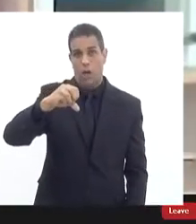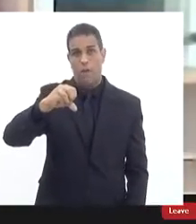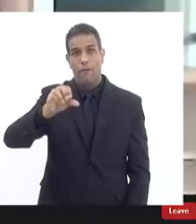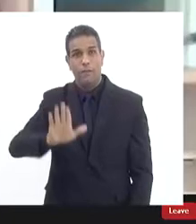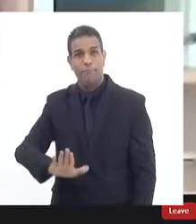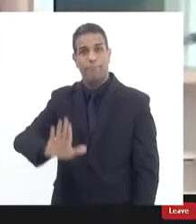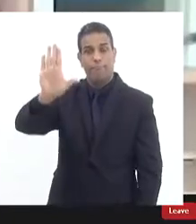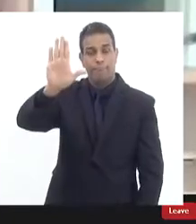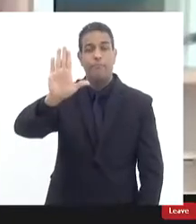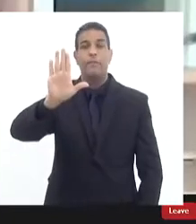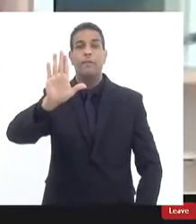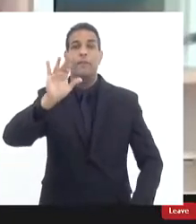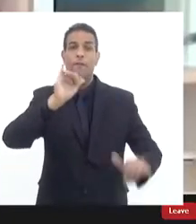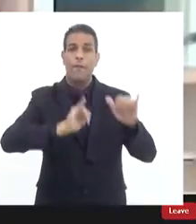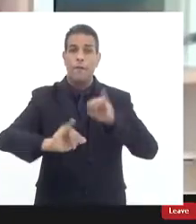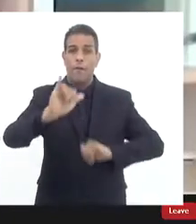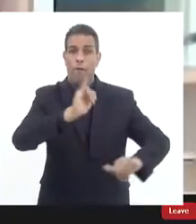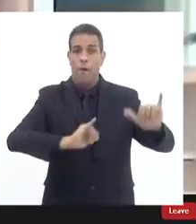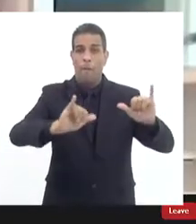informantes